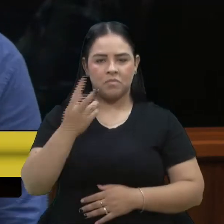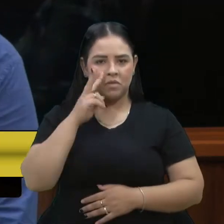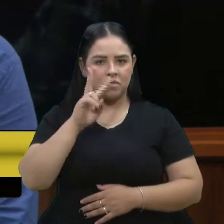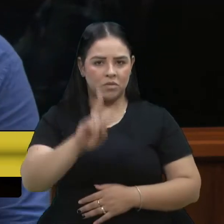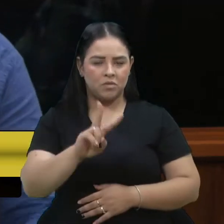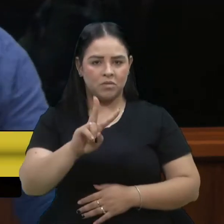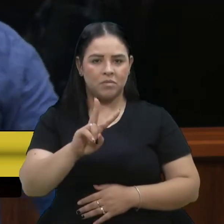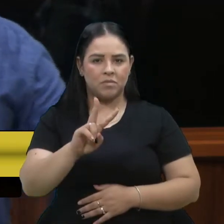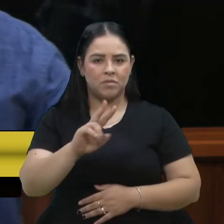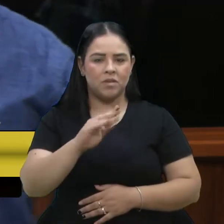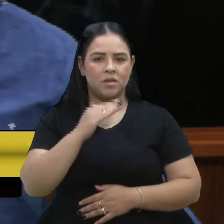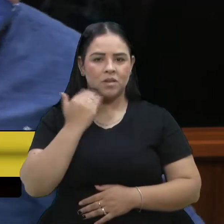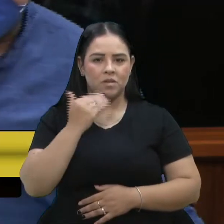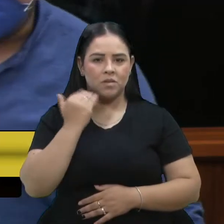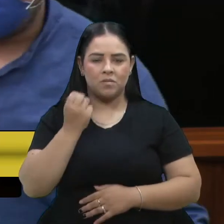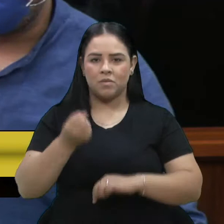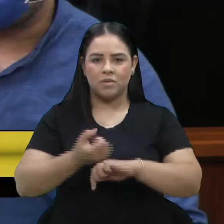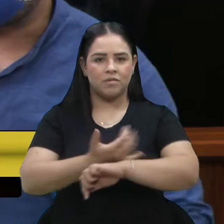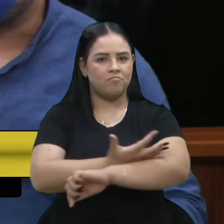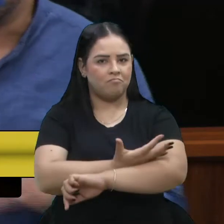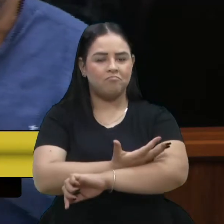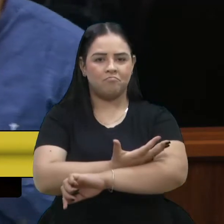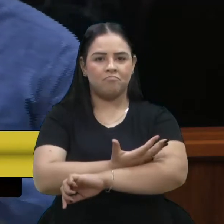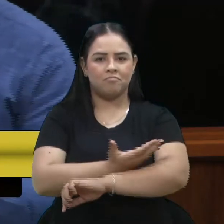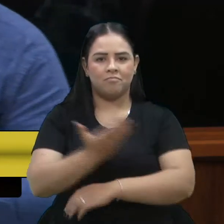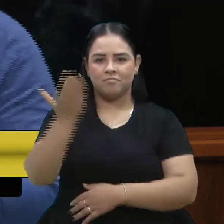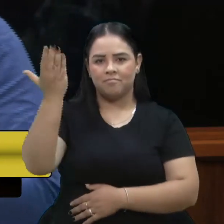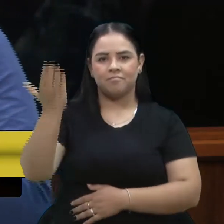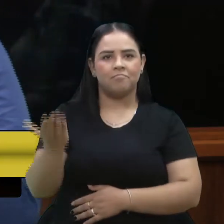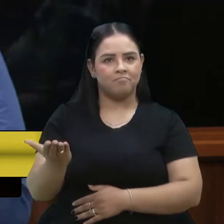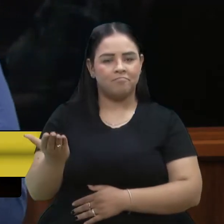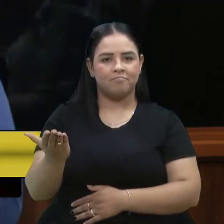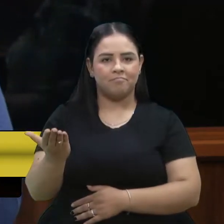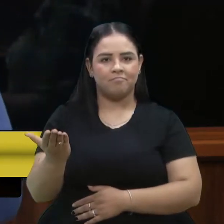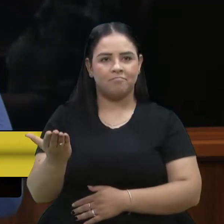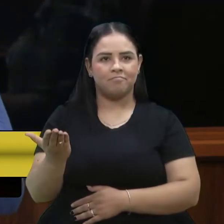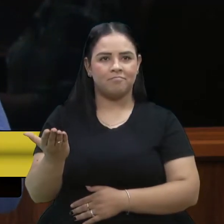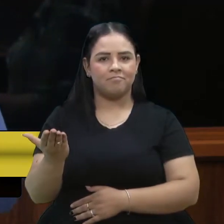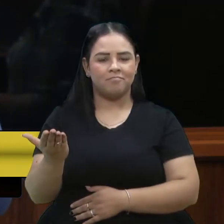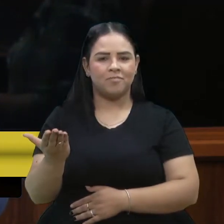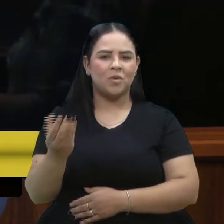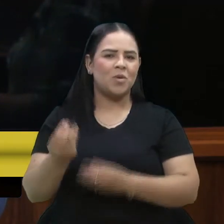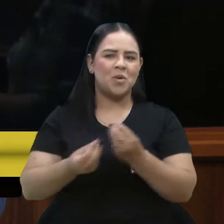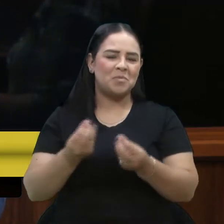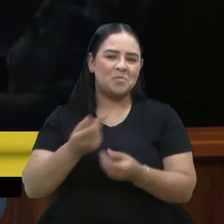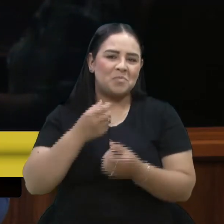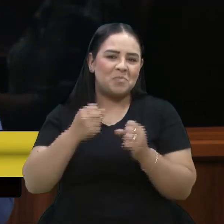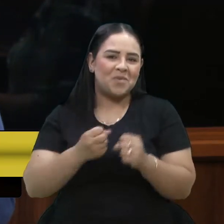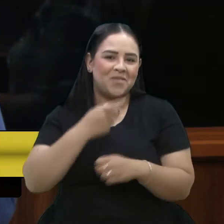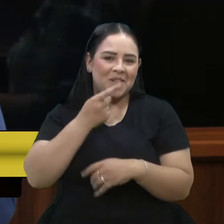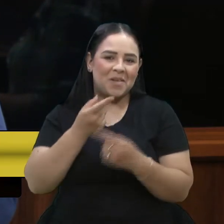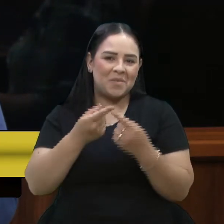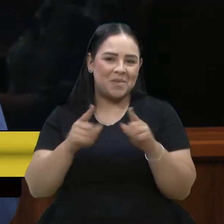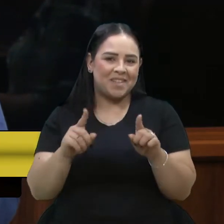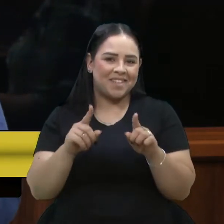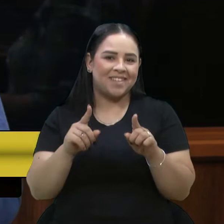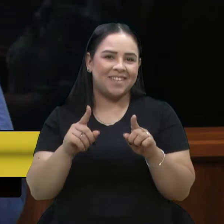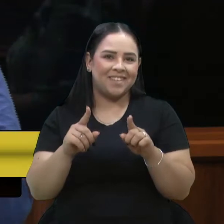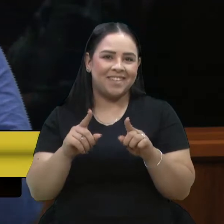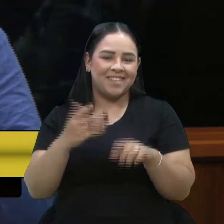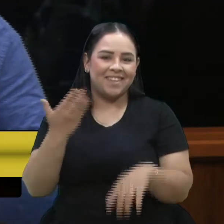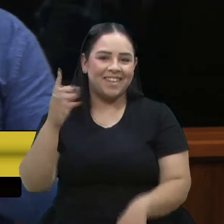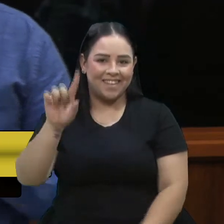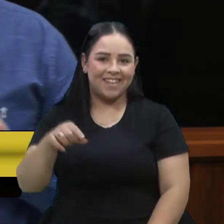emocionada, e a vereadora Marisol é a... se posso chamar dessa forma, vou intitular de mãe